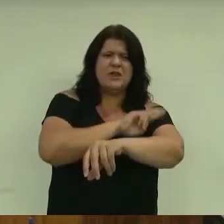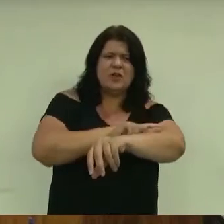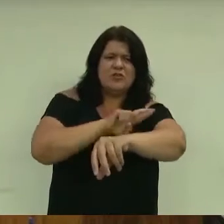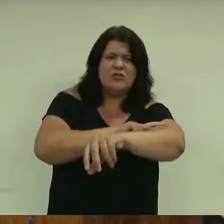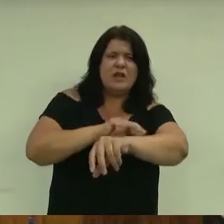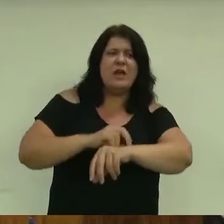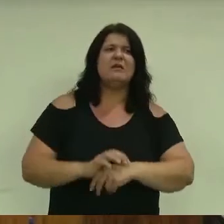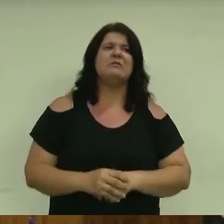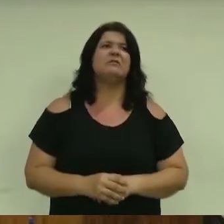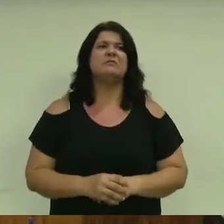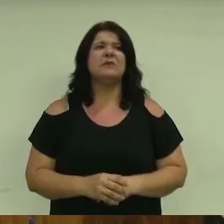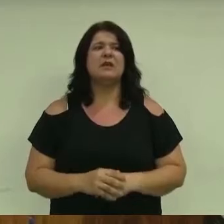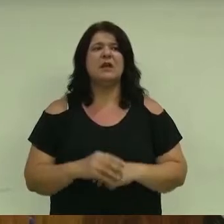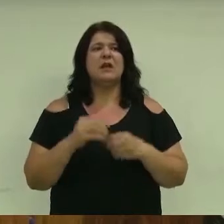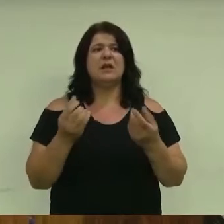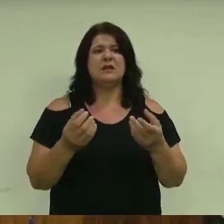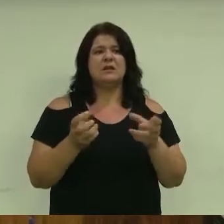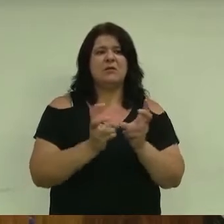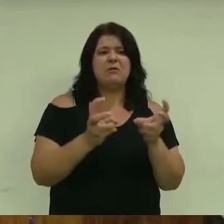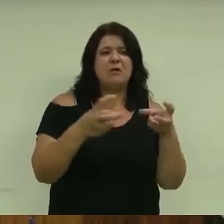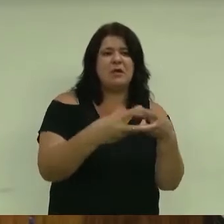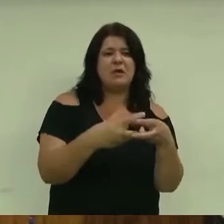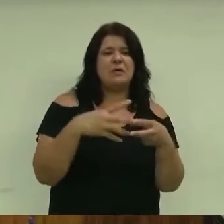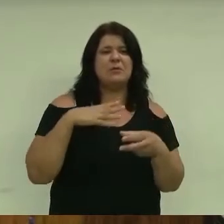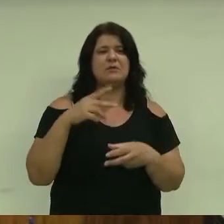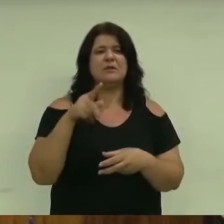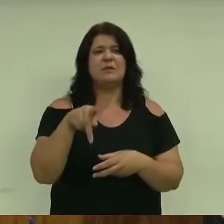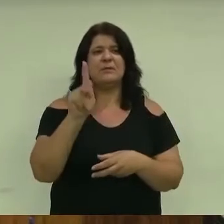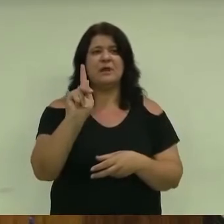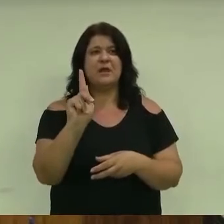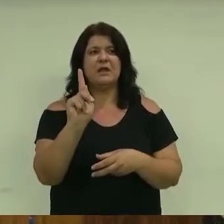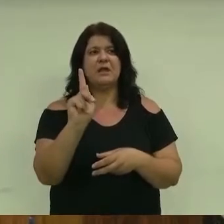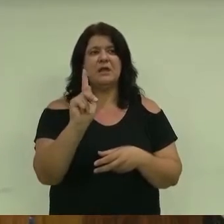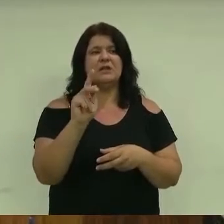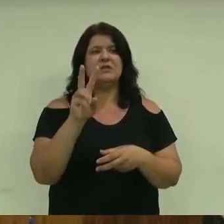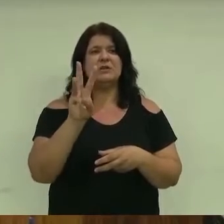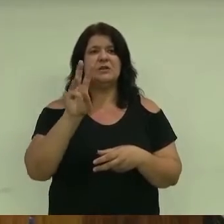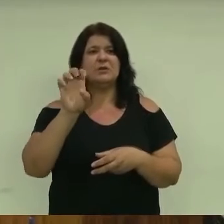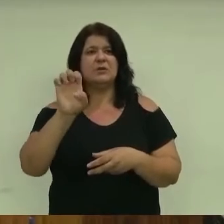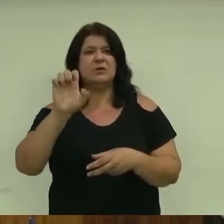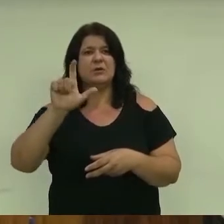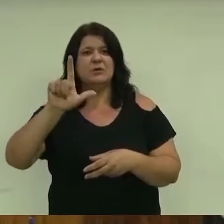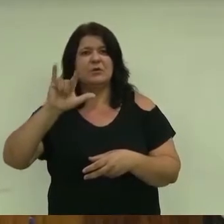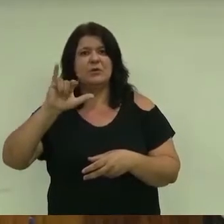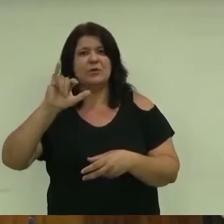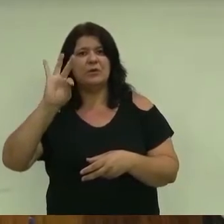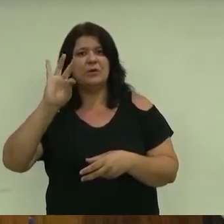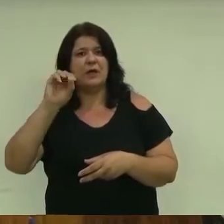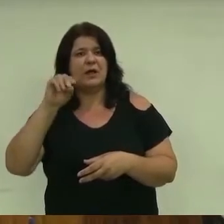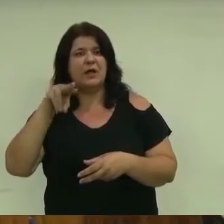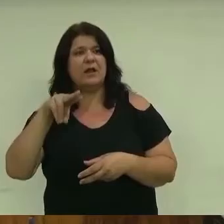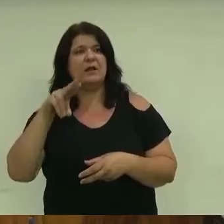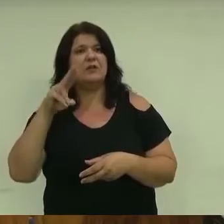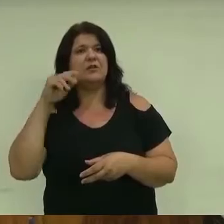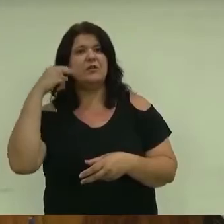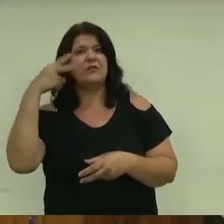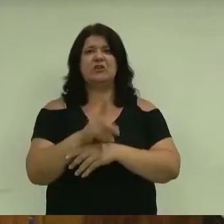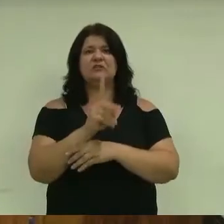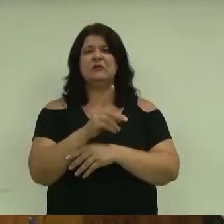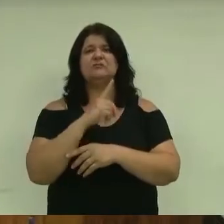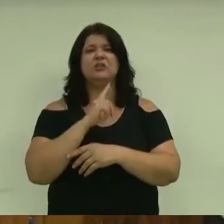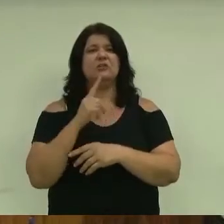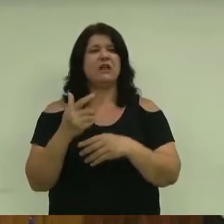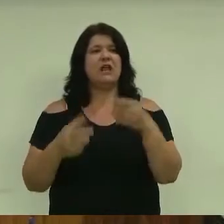realizados. Sala Emancipadora Oswaldo Toschi, 13 de abril de 2021, Welton Silva, vereador. Em discussão, o requerimento do novo vereador.